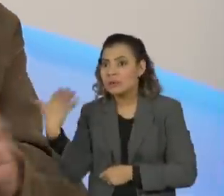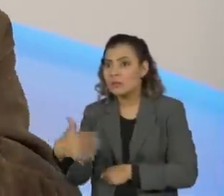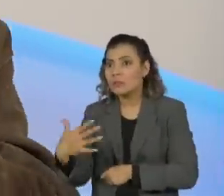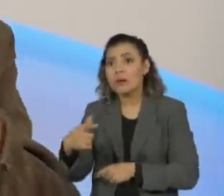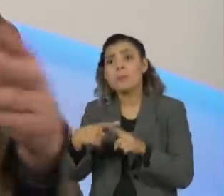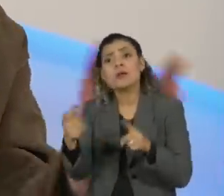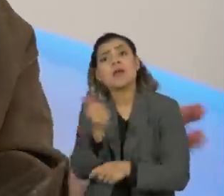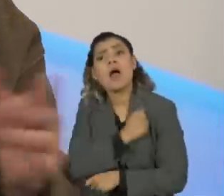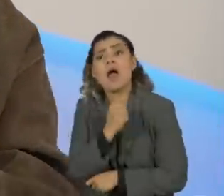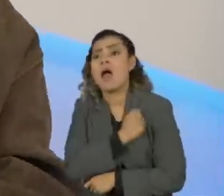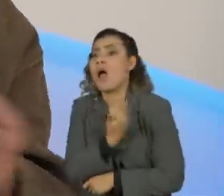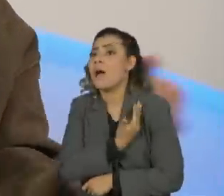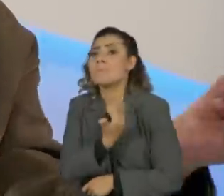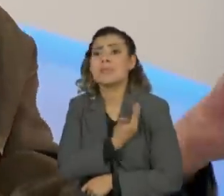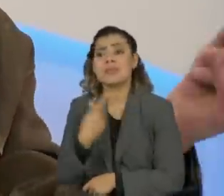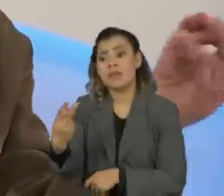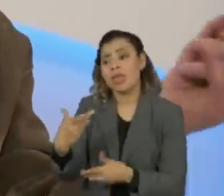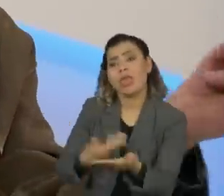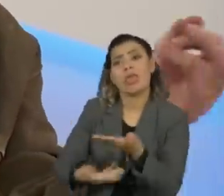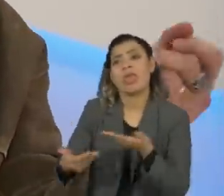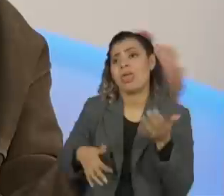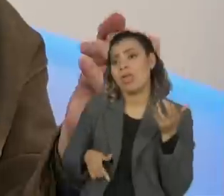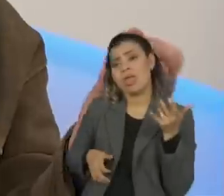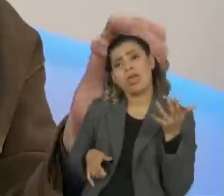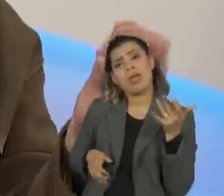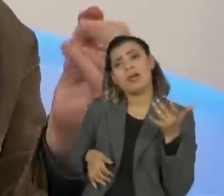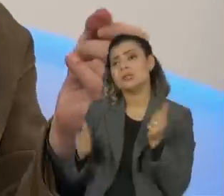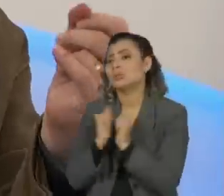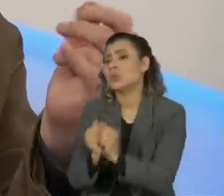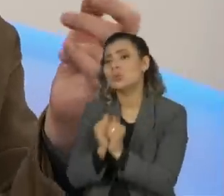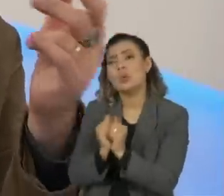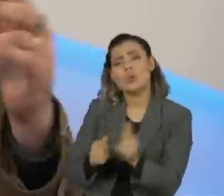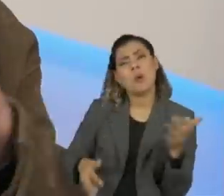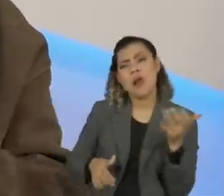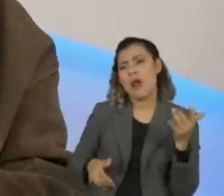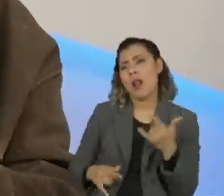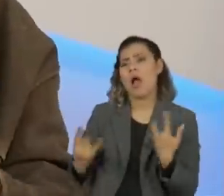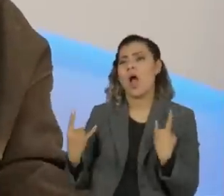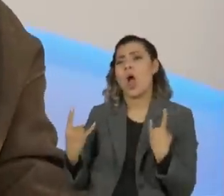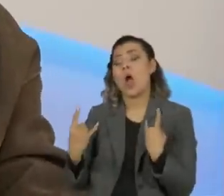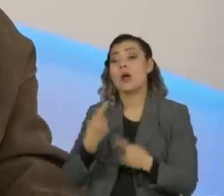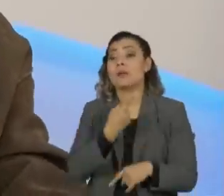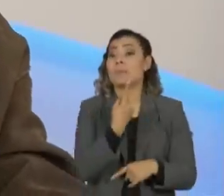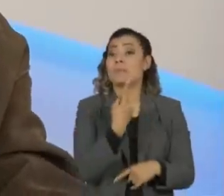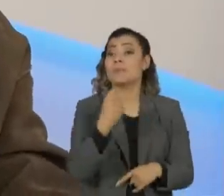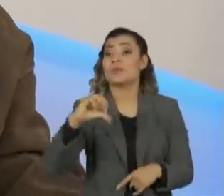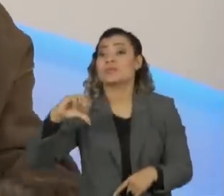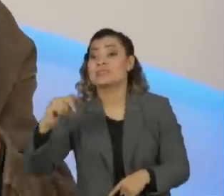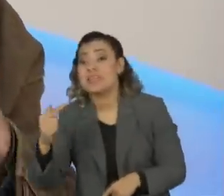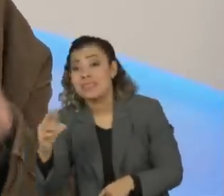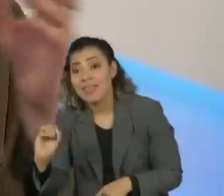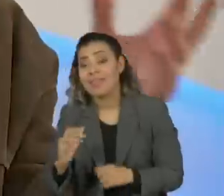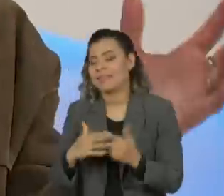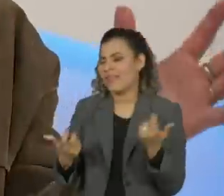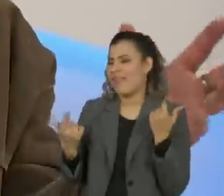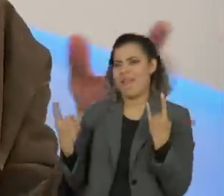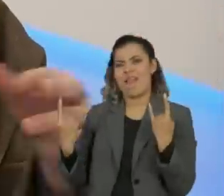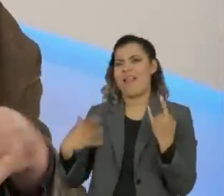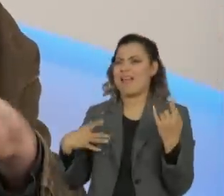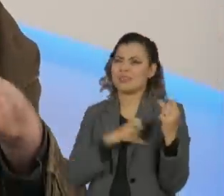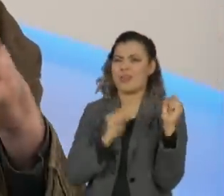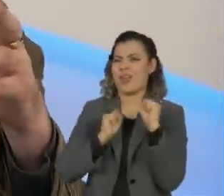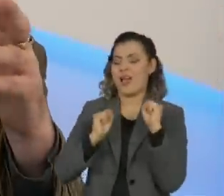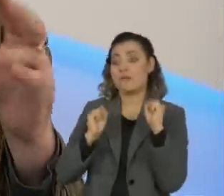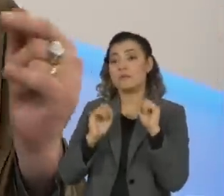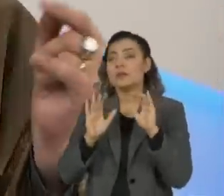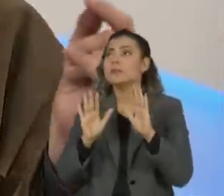brother, gente era amigo, a gente tocava gran funk, música, adorava rock dos anos 70, a gente fazia, então, por exemplo, aí eu